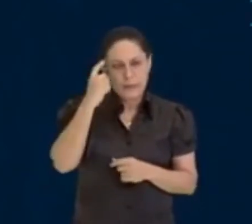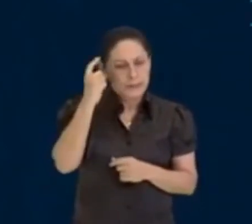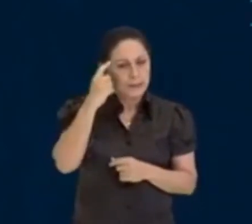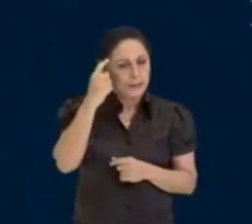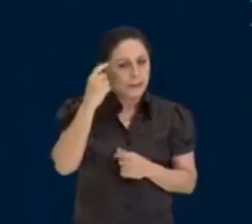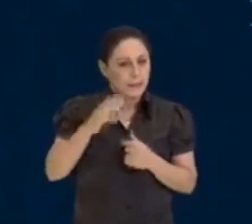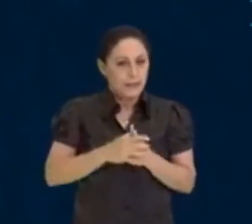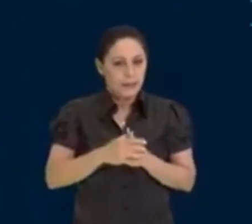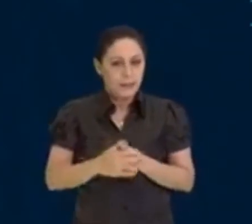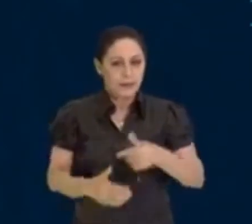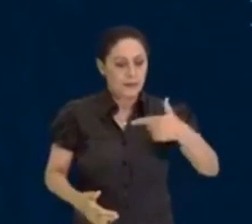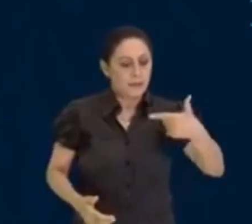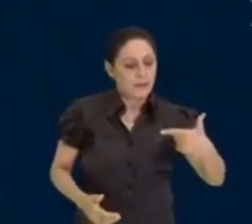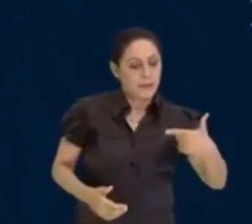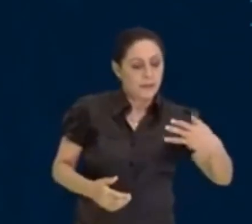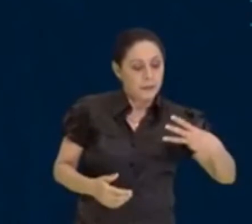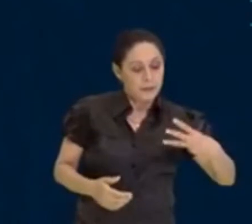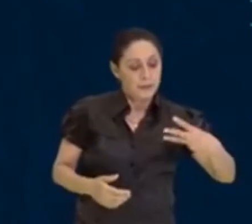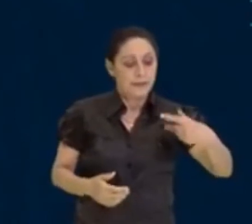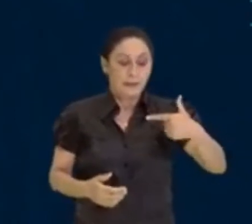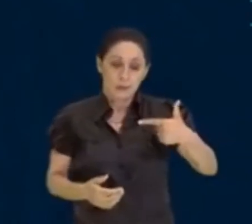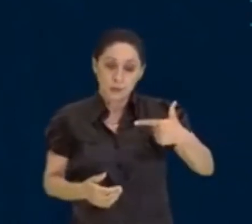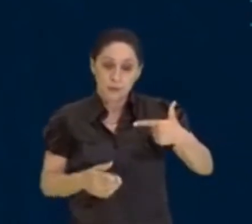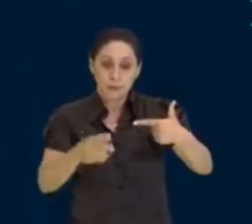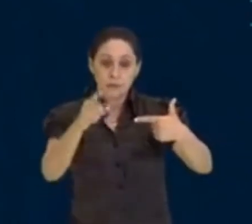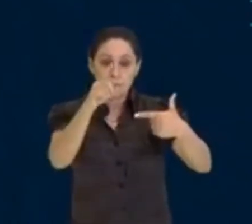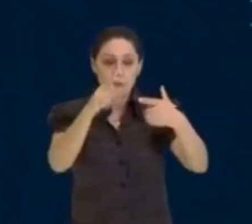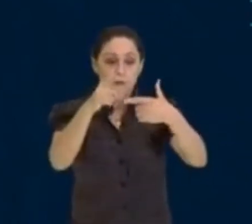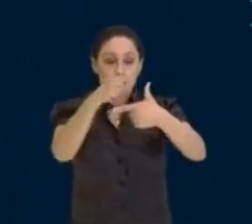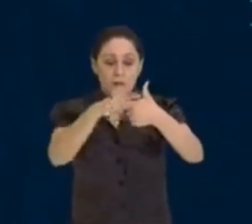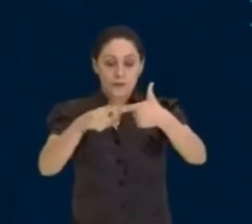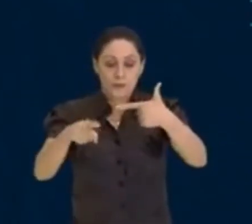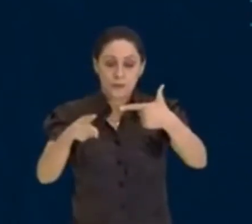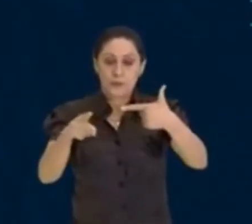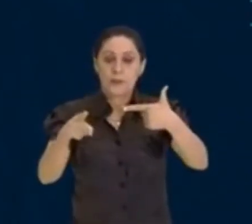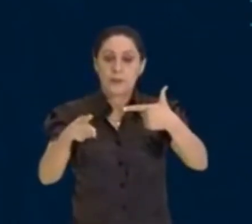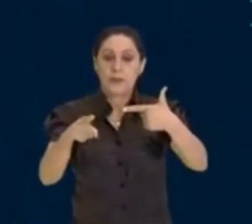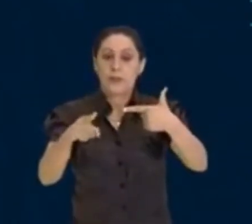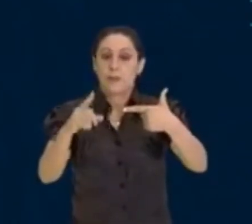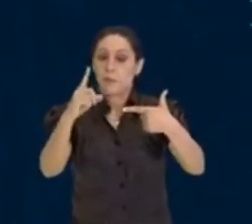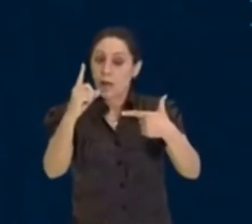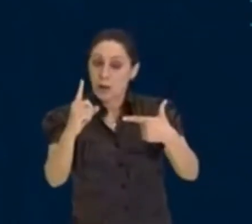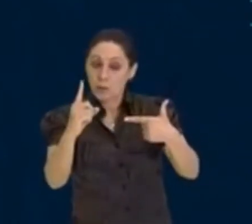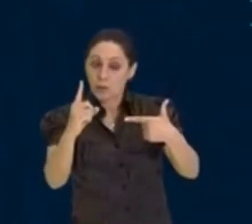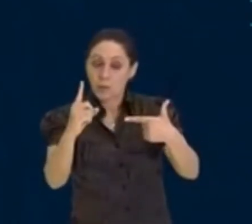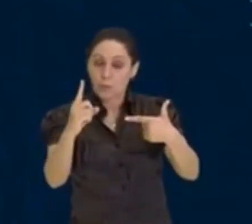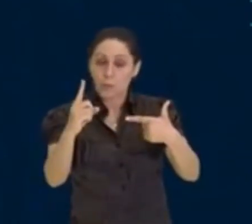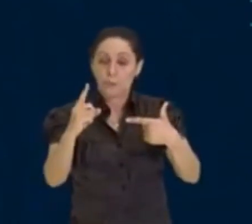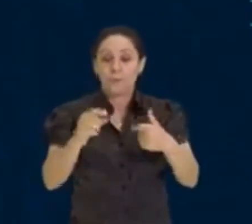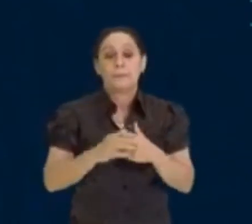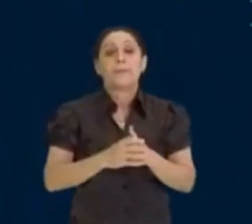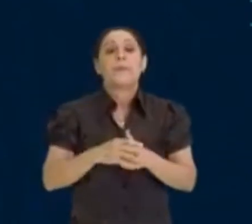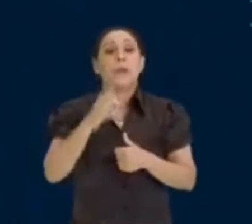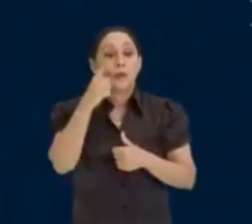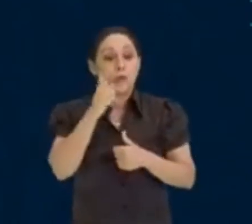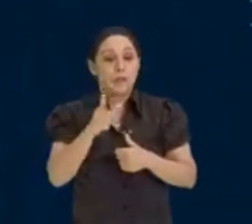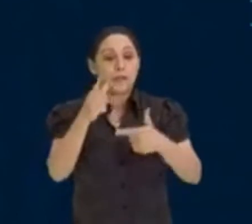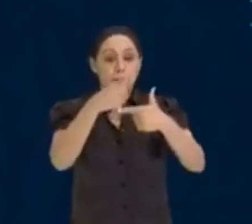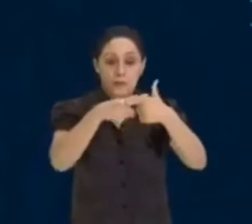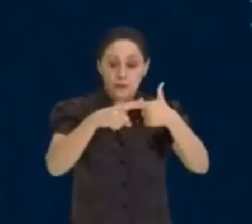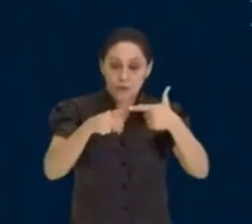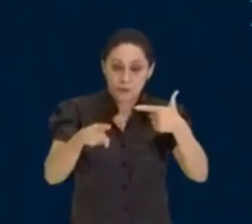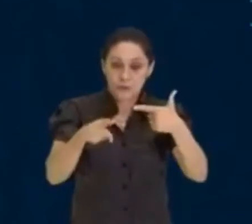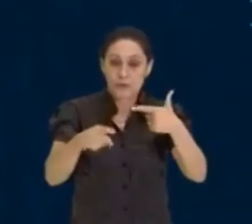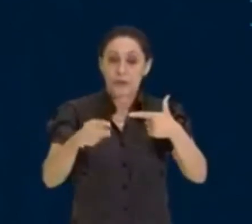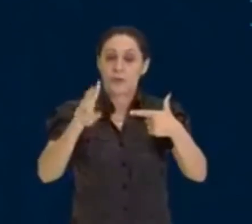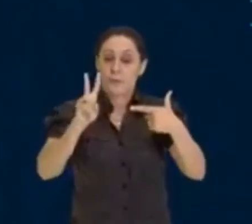eu consigo dividir 32 para quanto? Eu consigo dividir ele para 1, eu consigo dividir ele